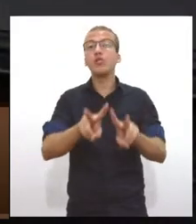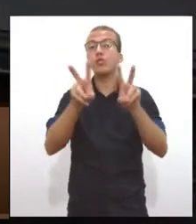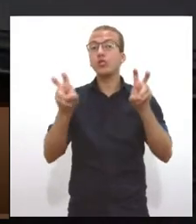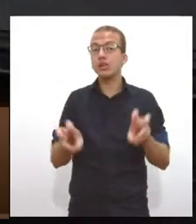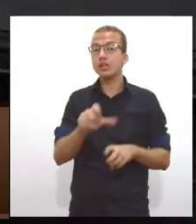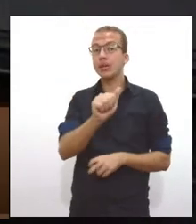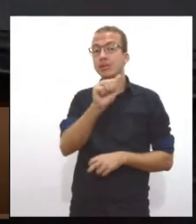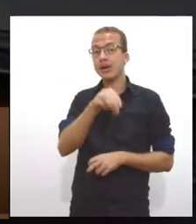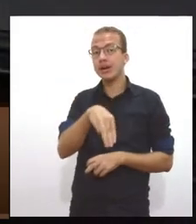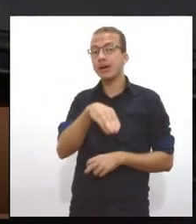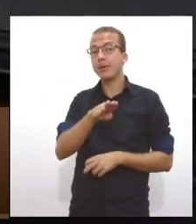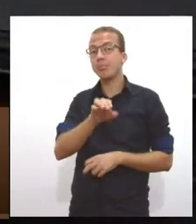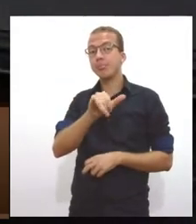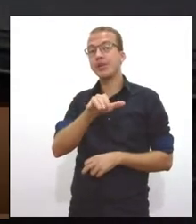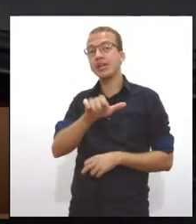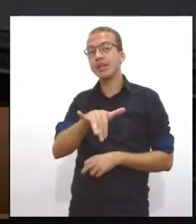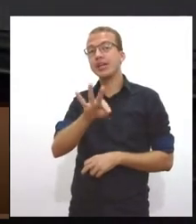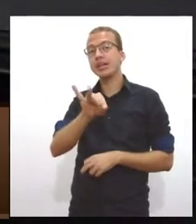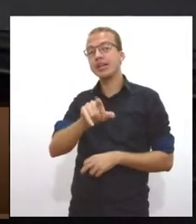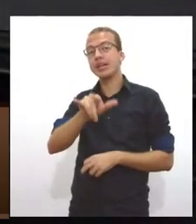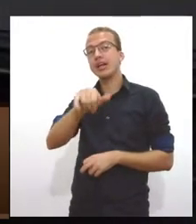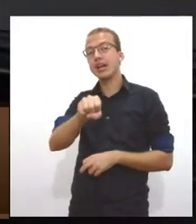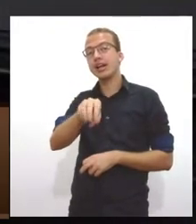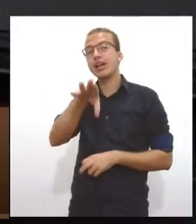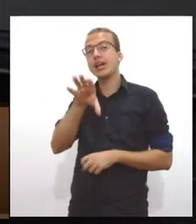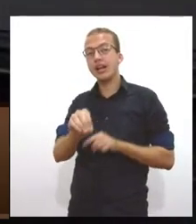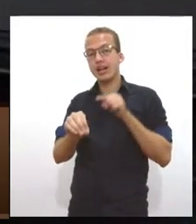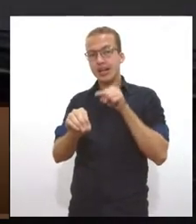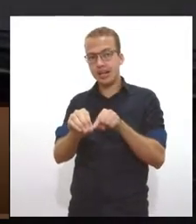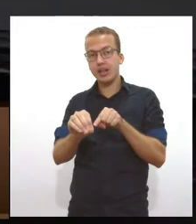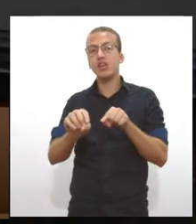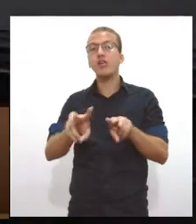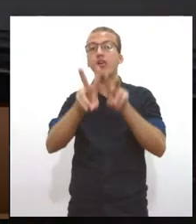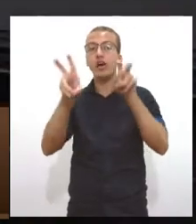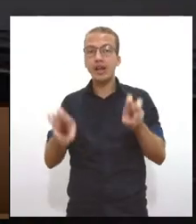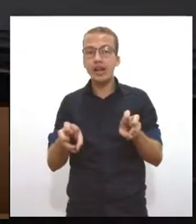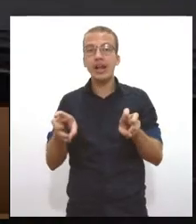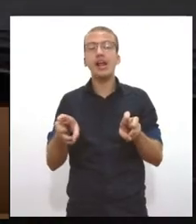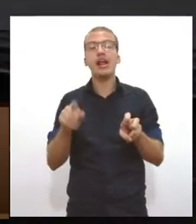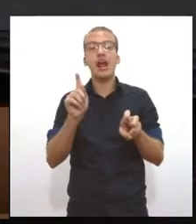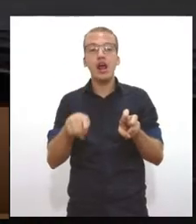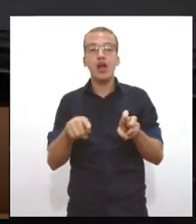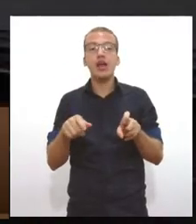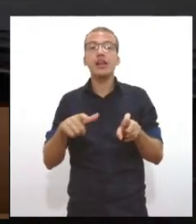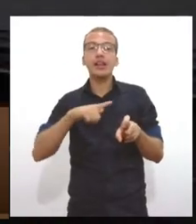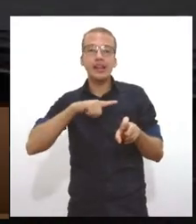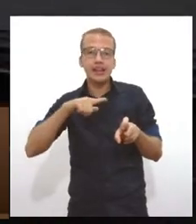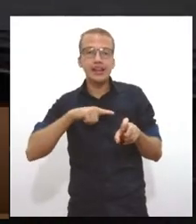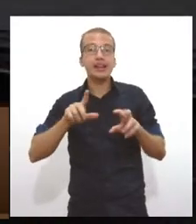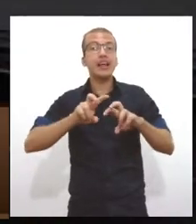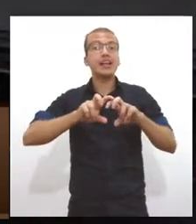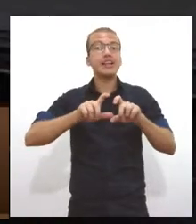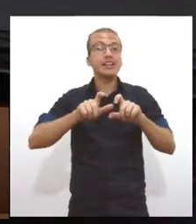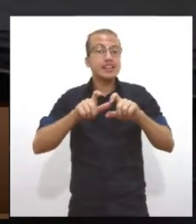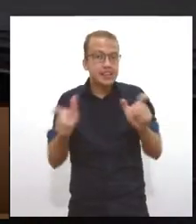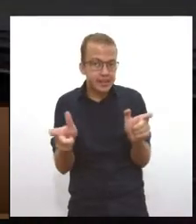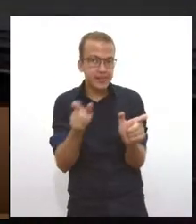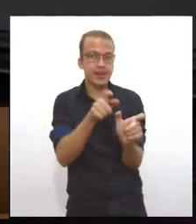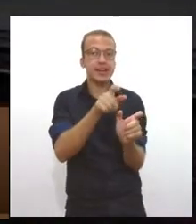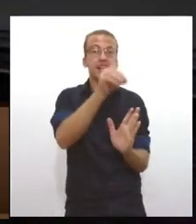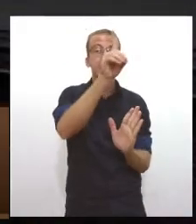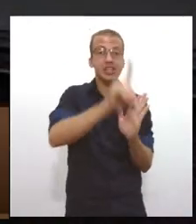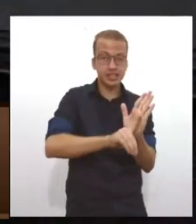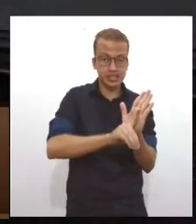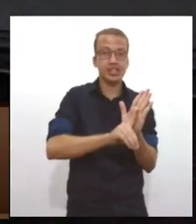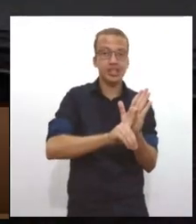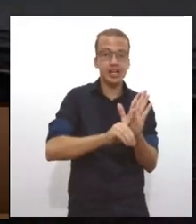ontem eu estava assistindo um programa, isso já é uma questão interessante, de se diferenciar o ambientalismo do direito ambiental, só que